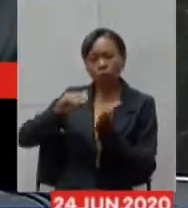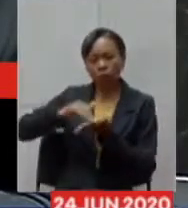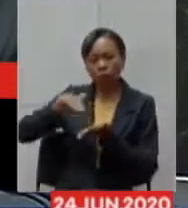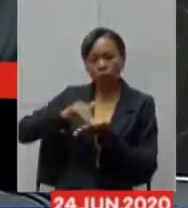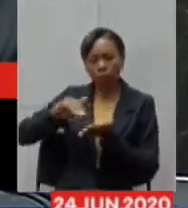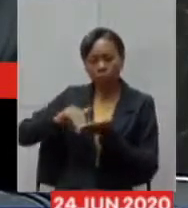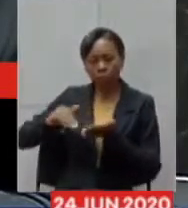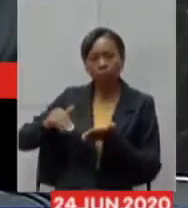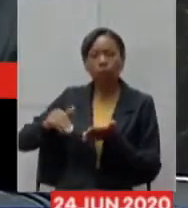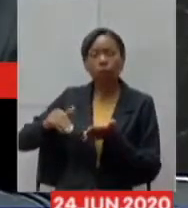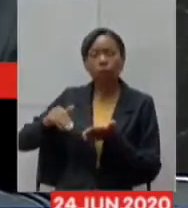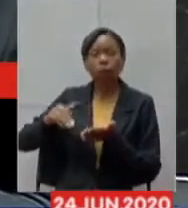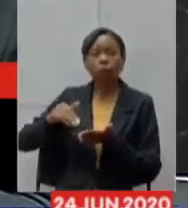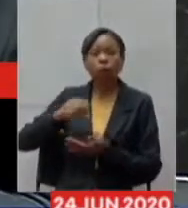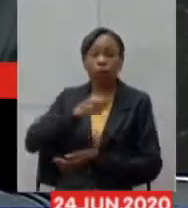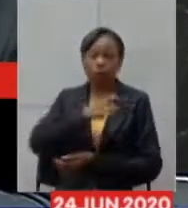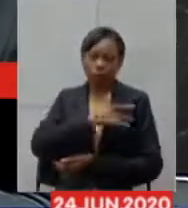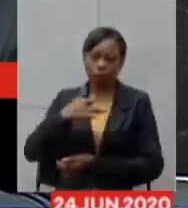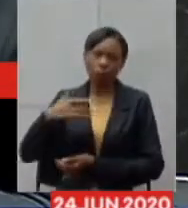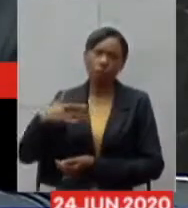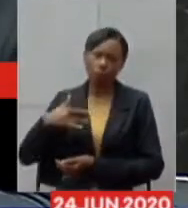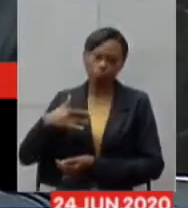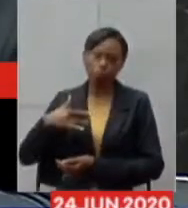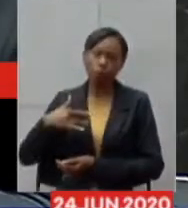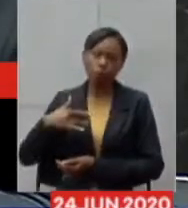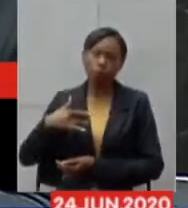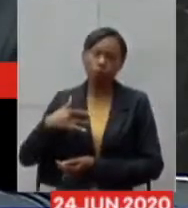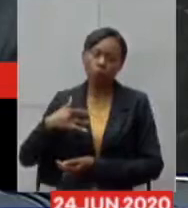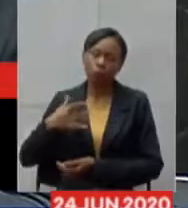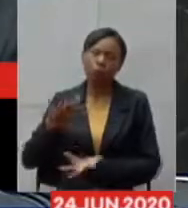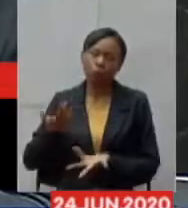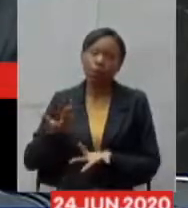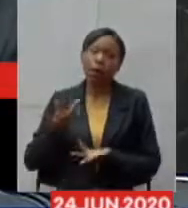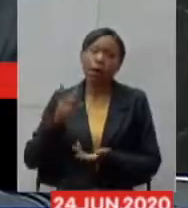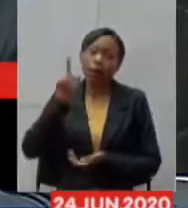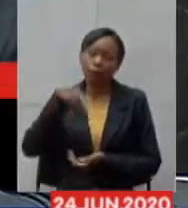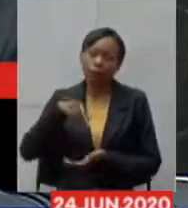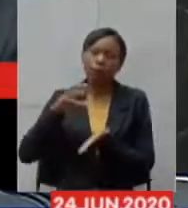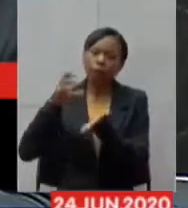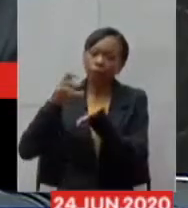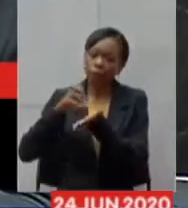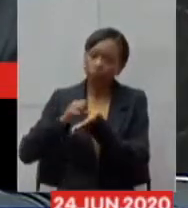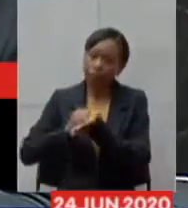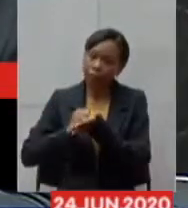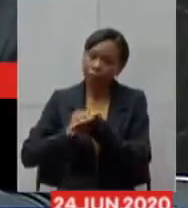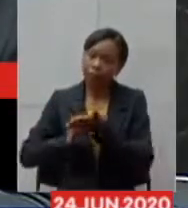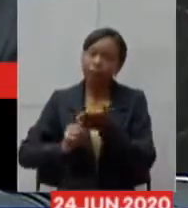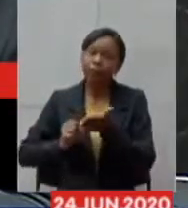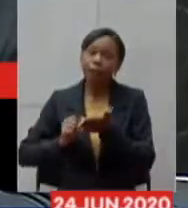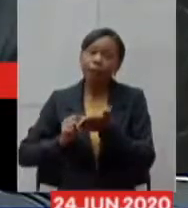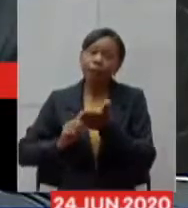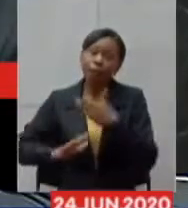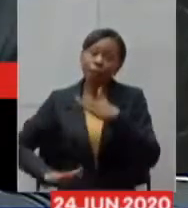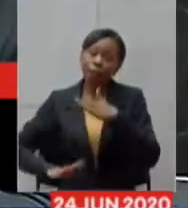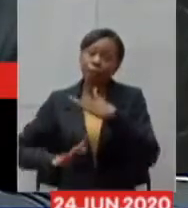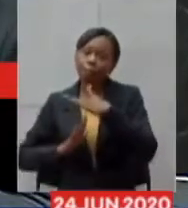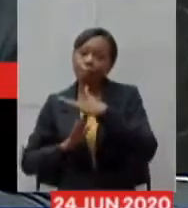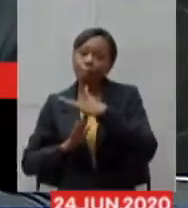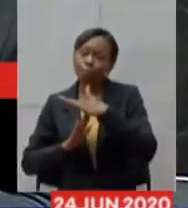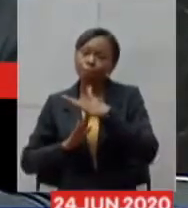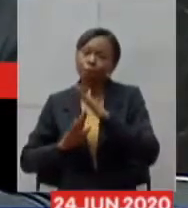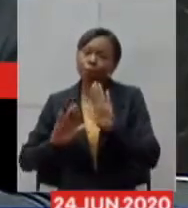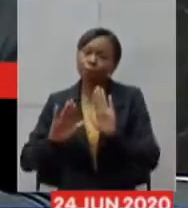esse credenciamento nosso é facilitado ele está com a capacidade ociosa ou seja não vai haver